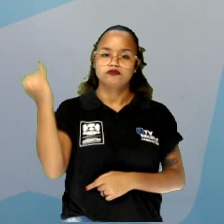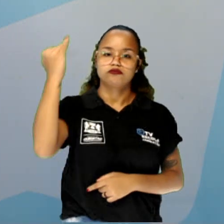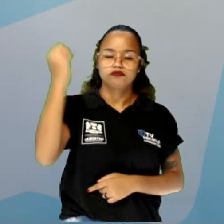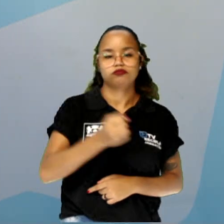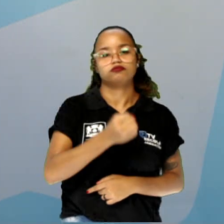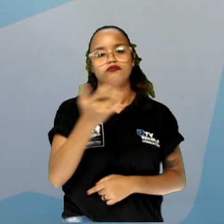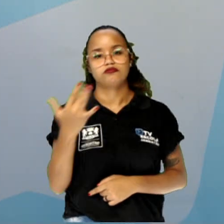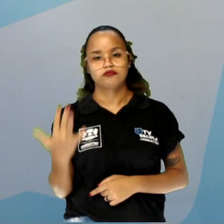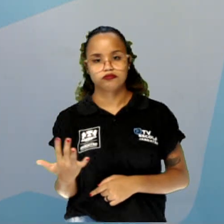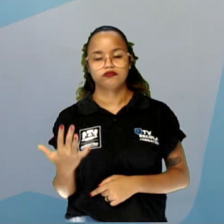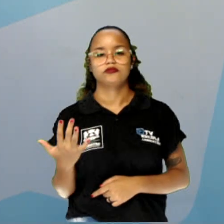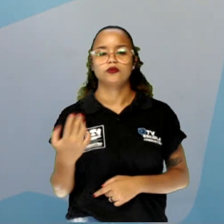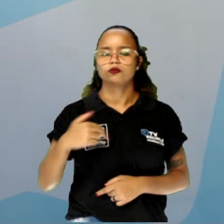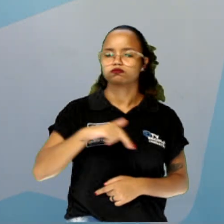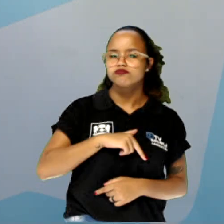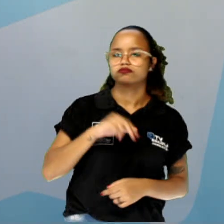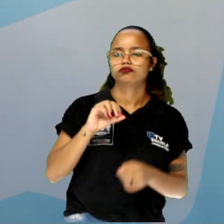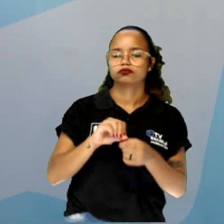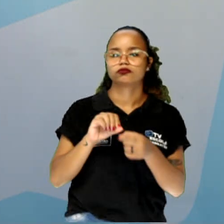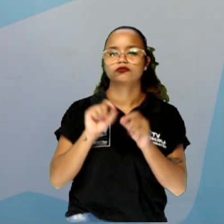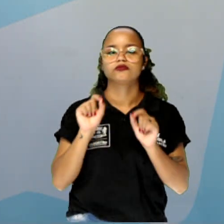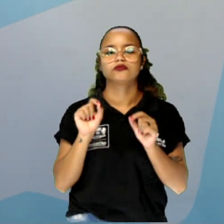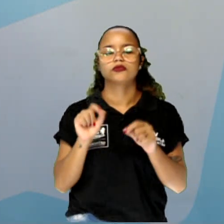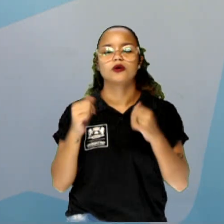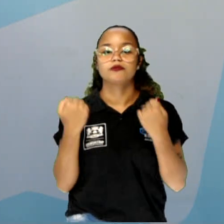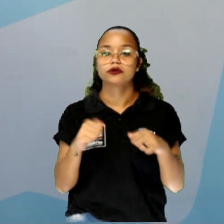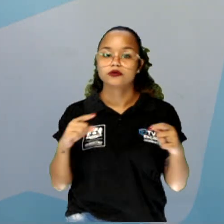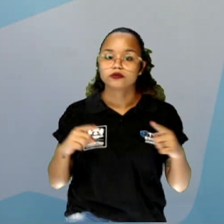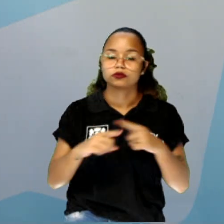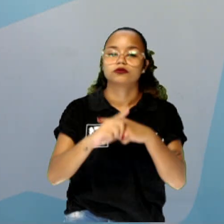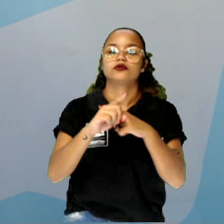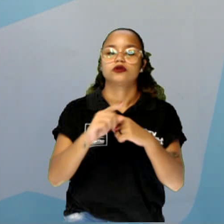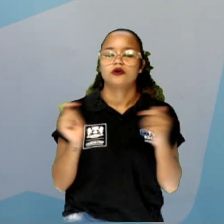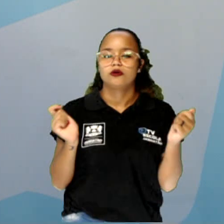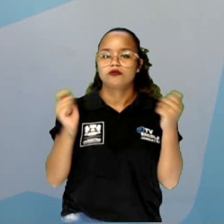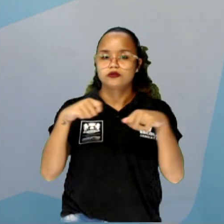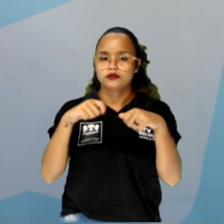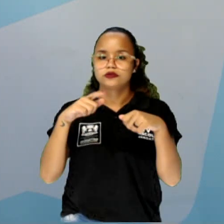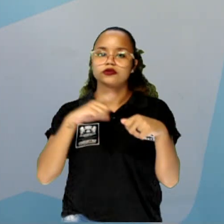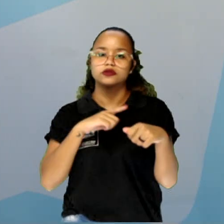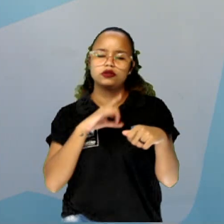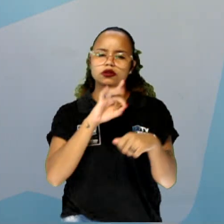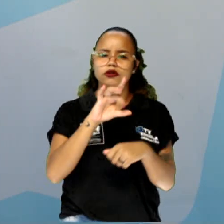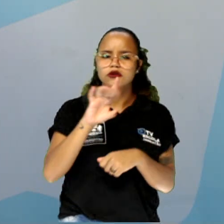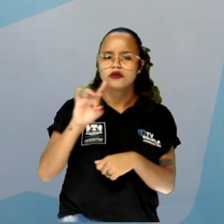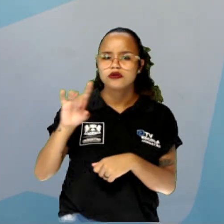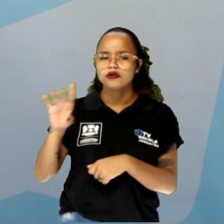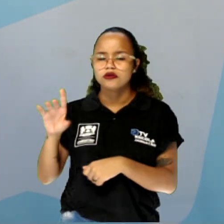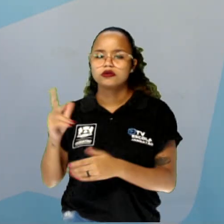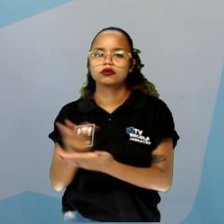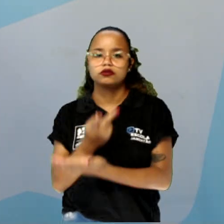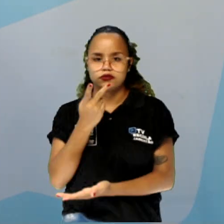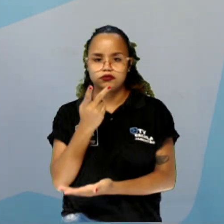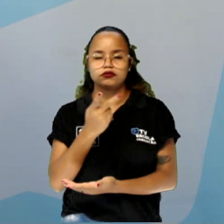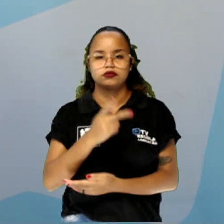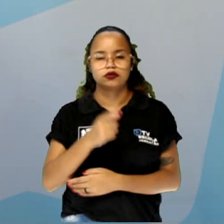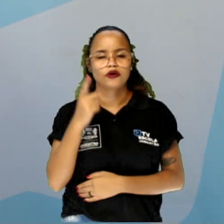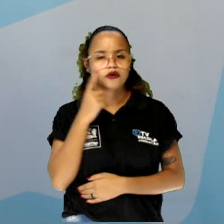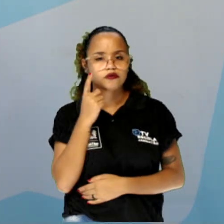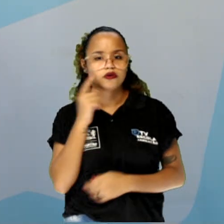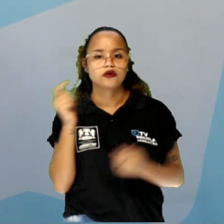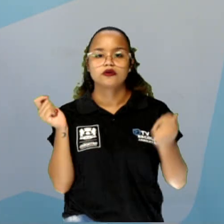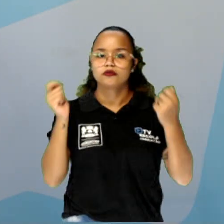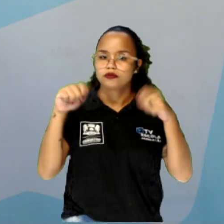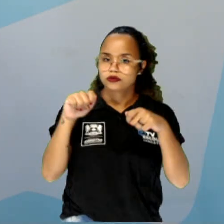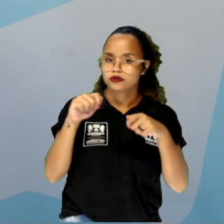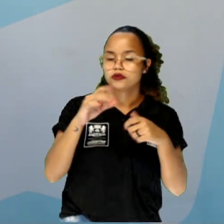contagem, a gente vai, basta a gente multiplicar a possibilidade de cada evento acontecer, né? A gente vê a possibilidade